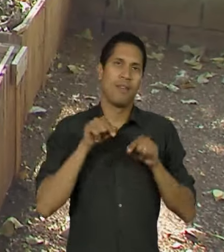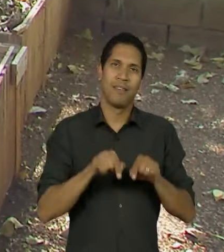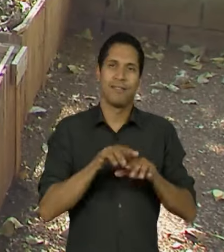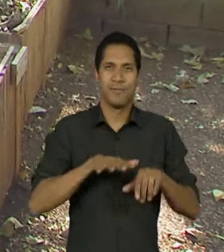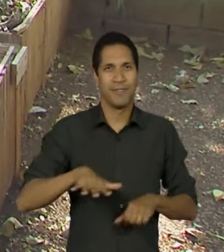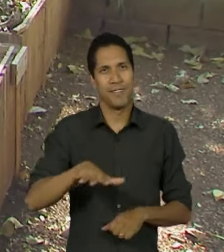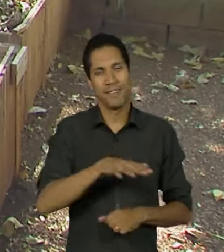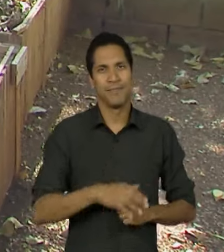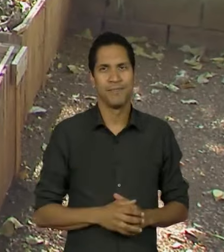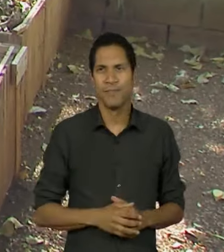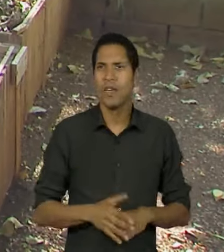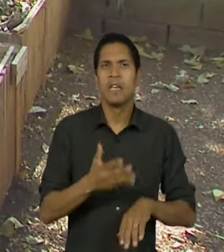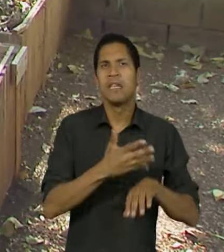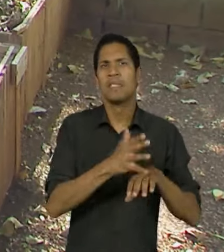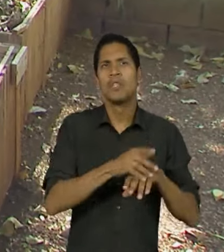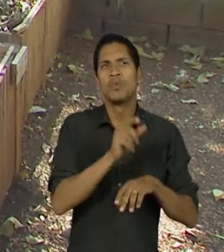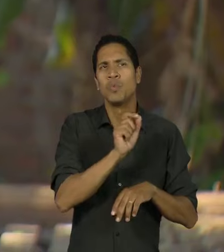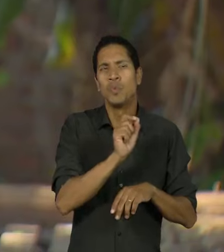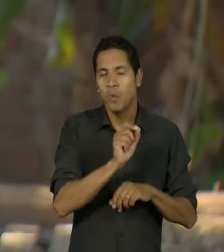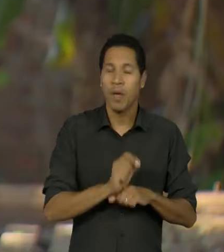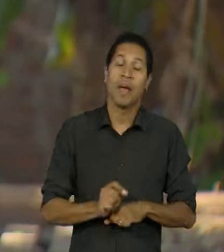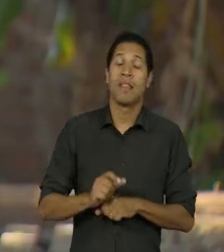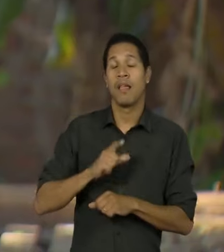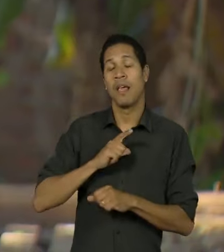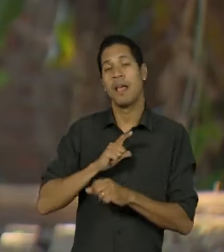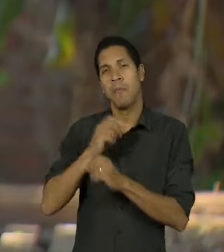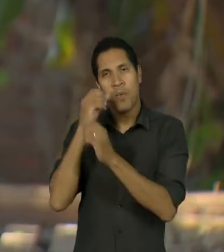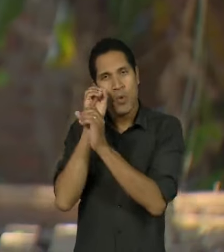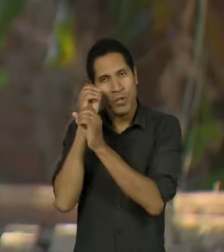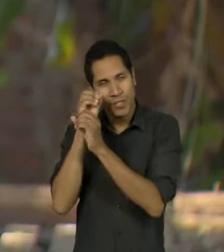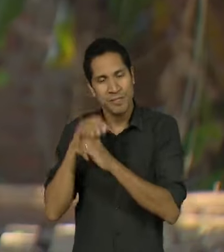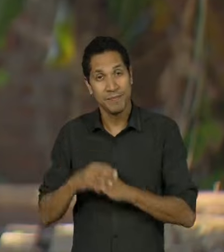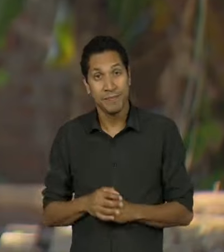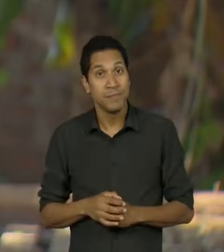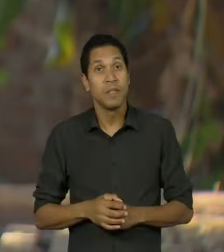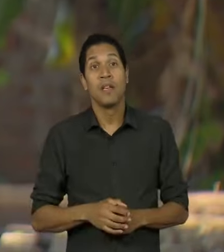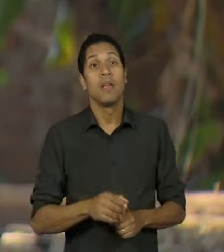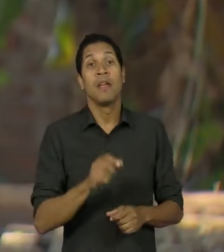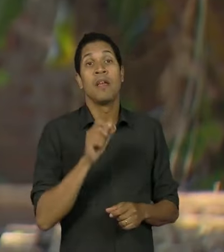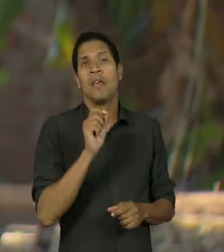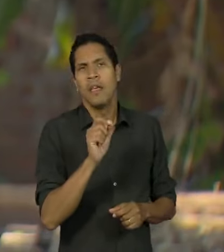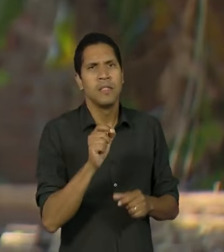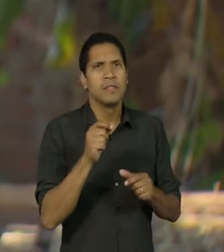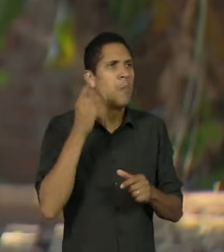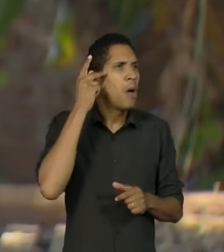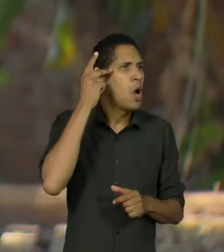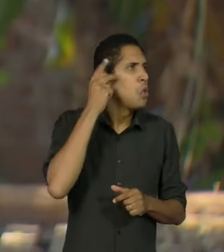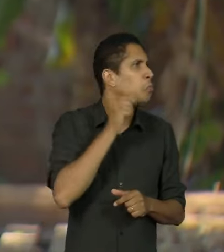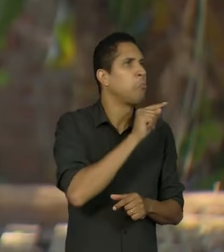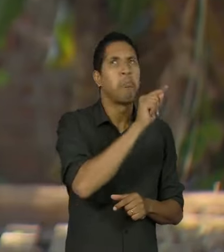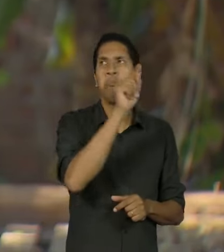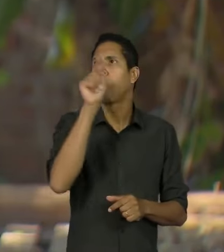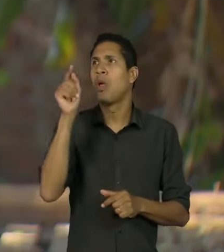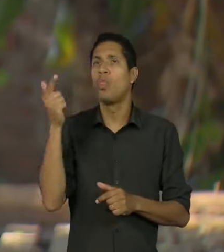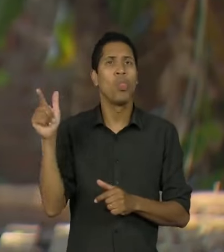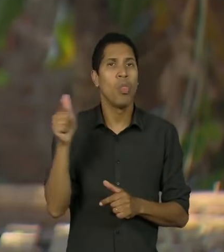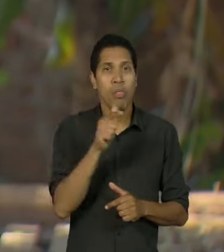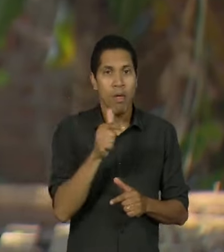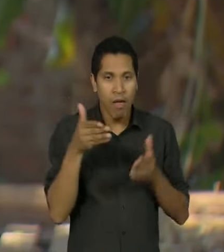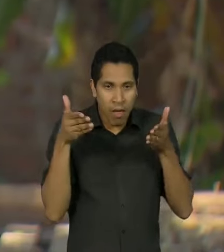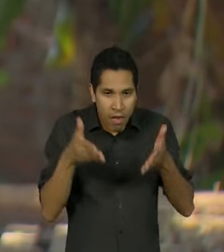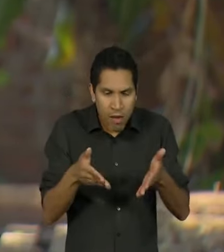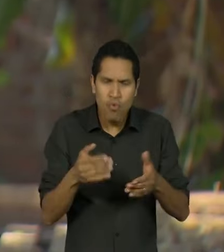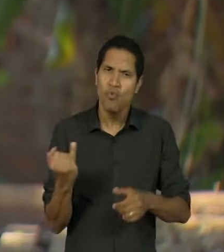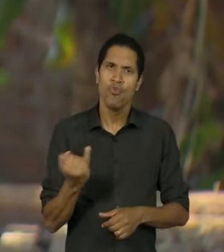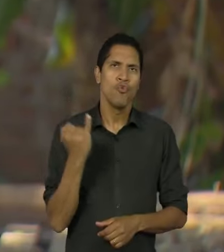estágio era em que curso? Ciências Biológicas. Hoje, principalmente em São Paulo, tem muitas poucas áreas verdes. Então, por isso que é importante para mim,